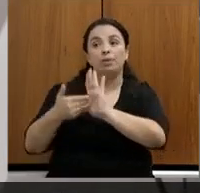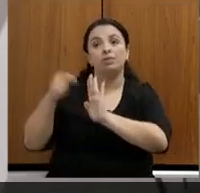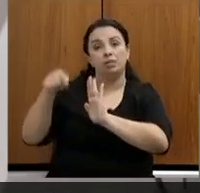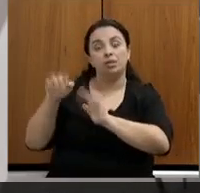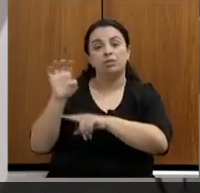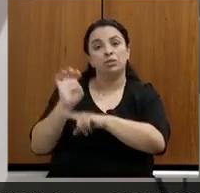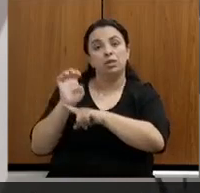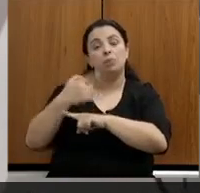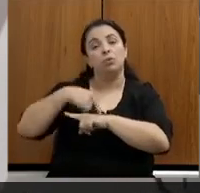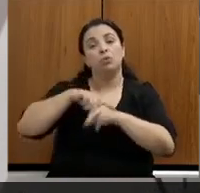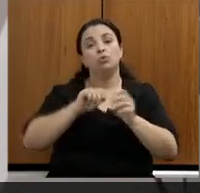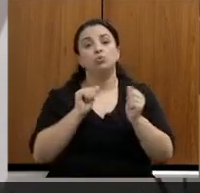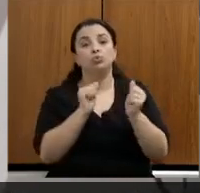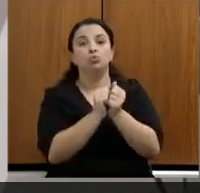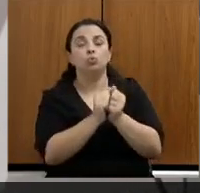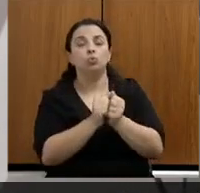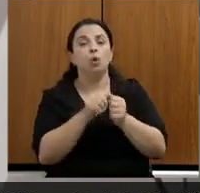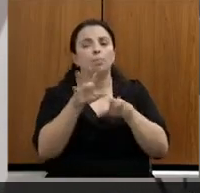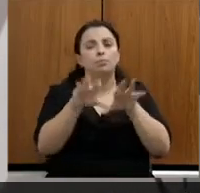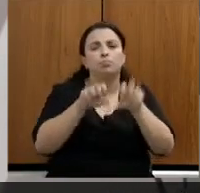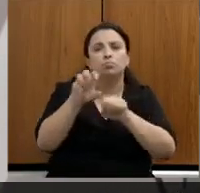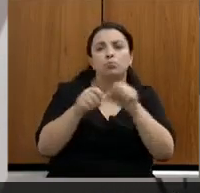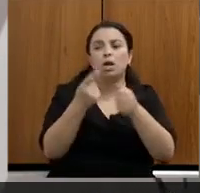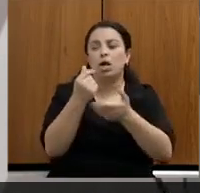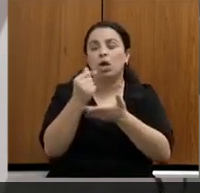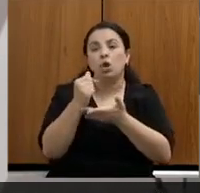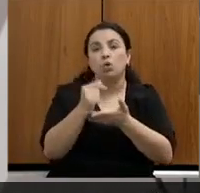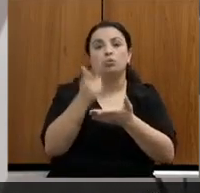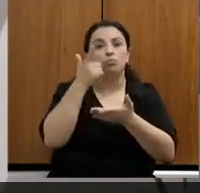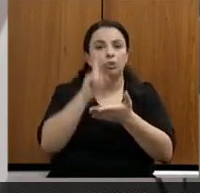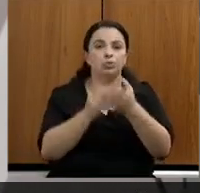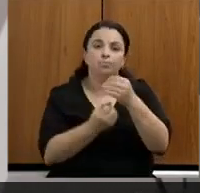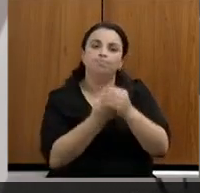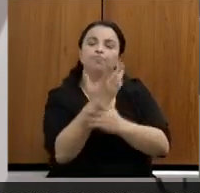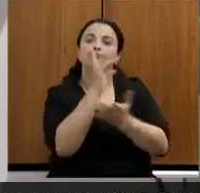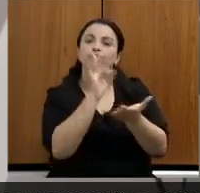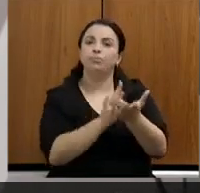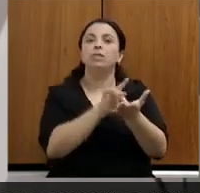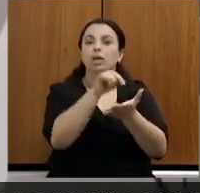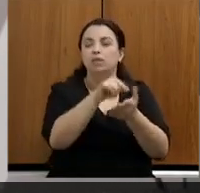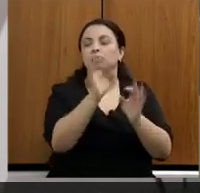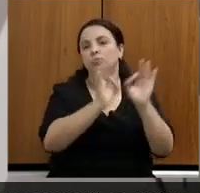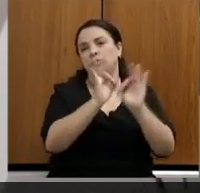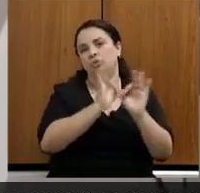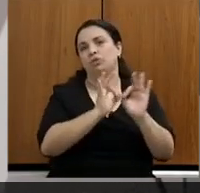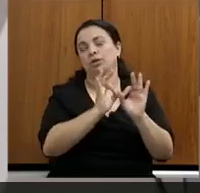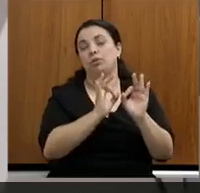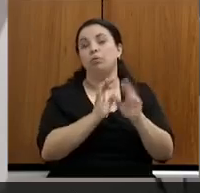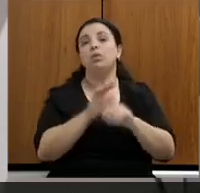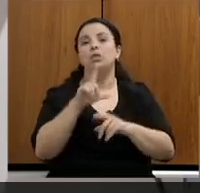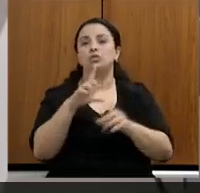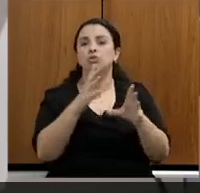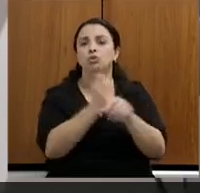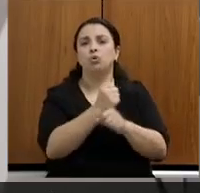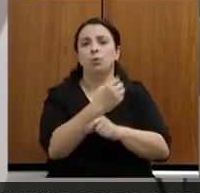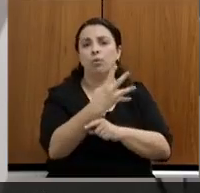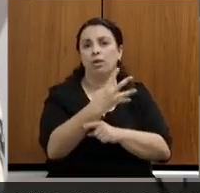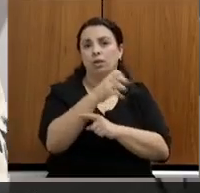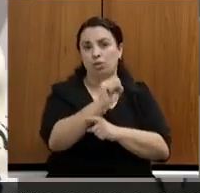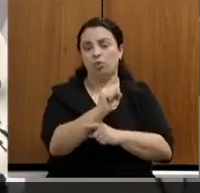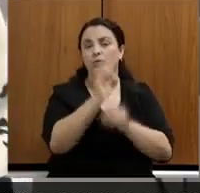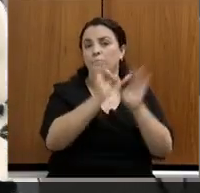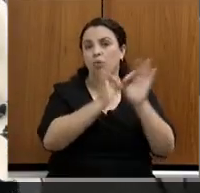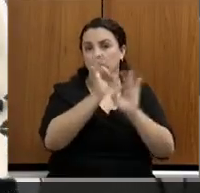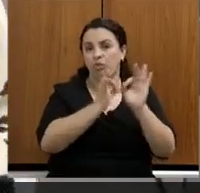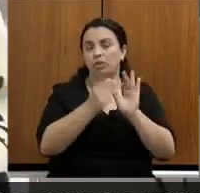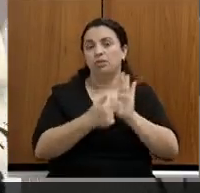a viabilidade ou captação de recurso para a implementação desses projetos. São 48 projetos apresentados em